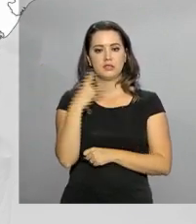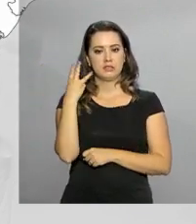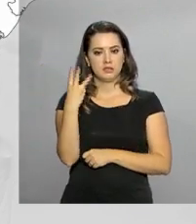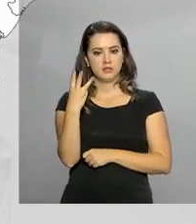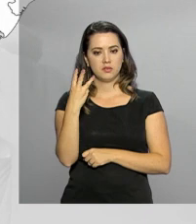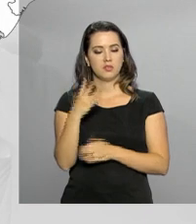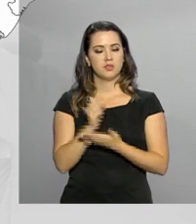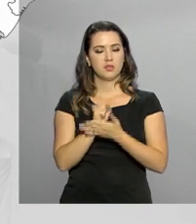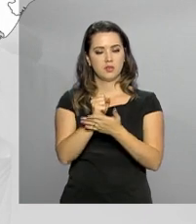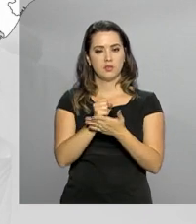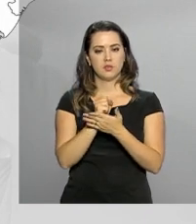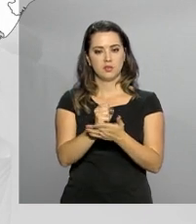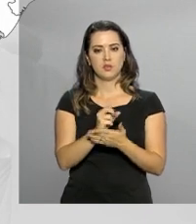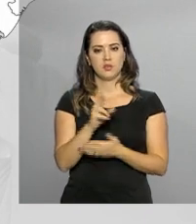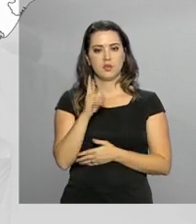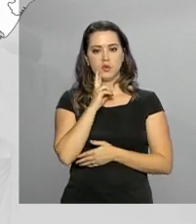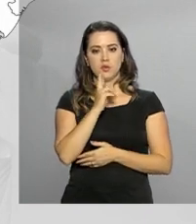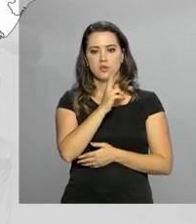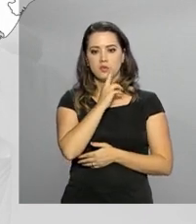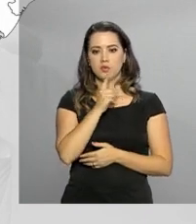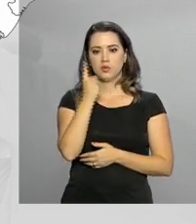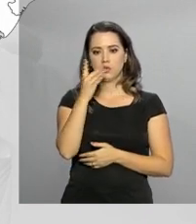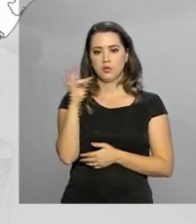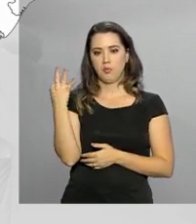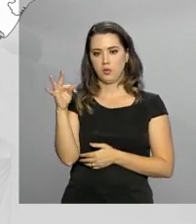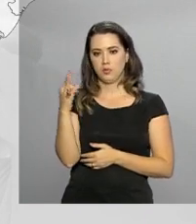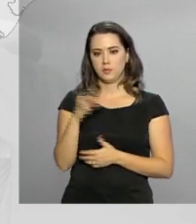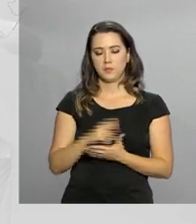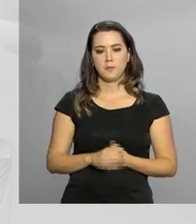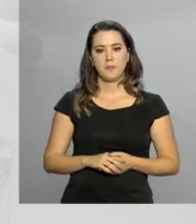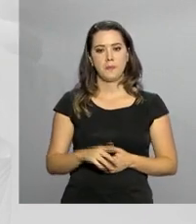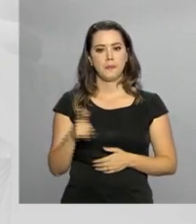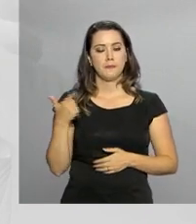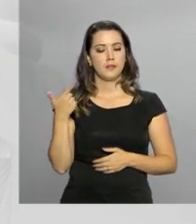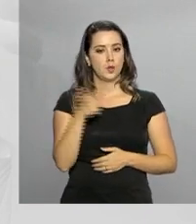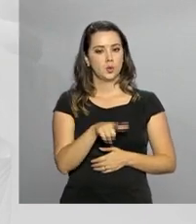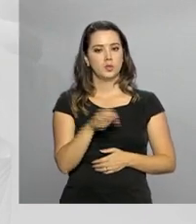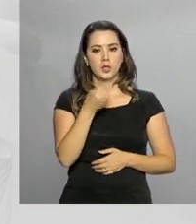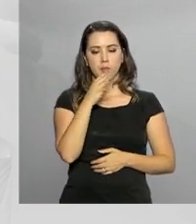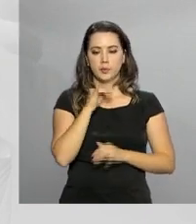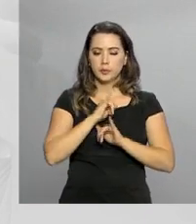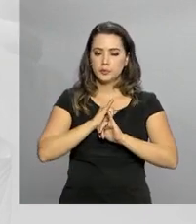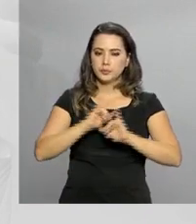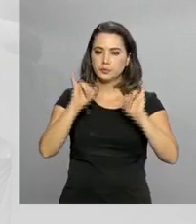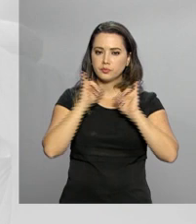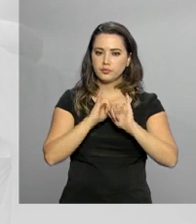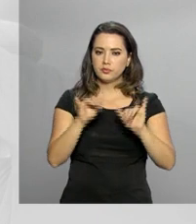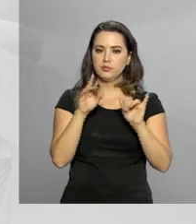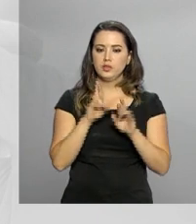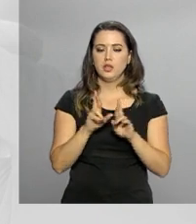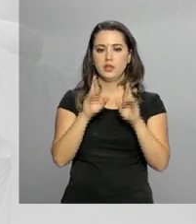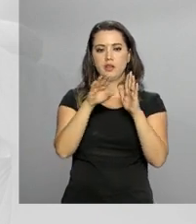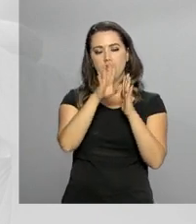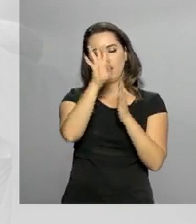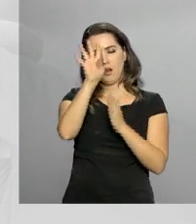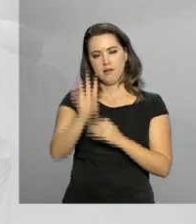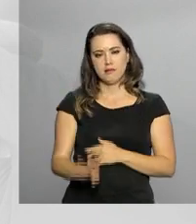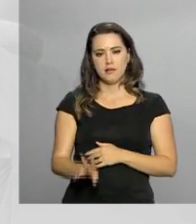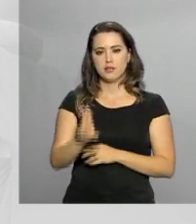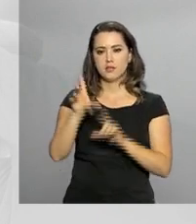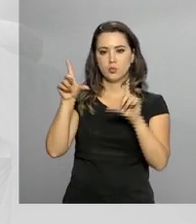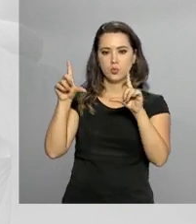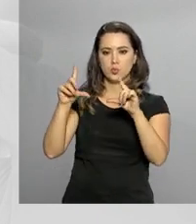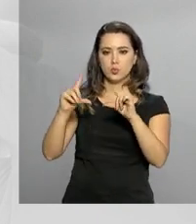foram três doações em Roraima e uma doação no Tocantins. Outra boa notícia é que a lista de espera por transplantes